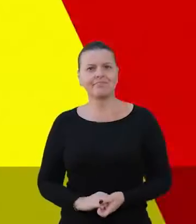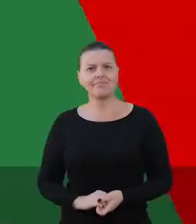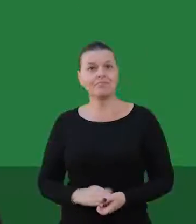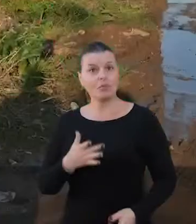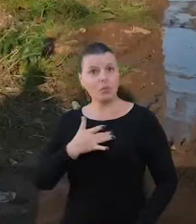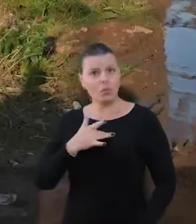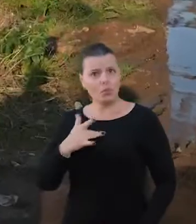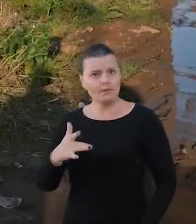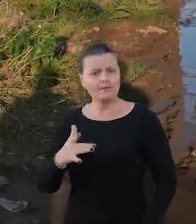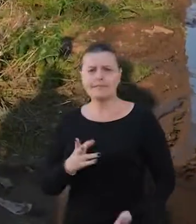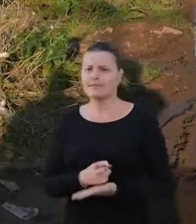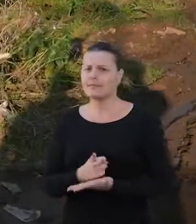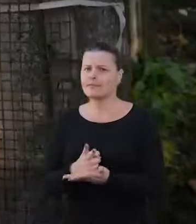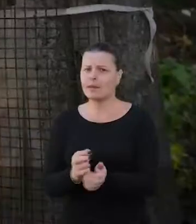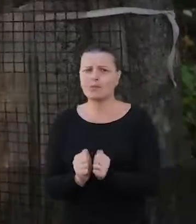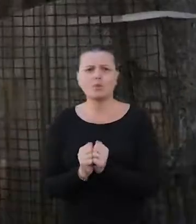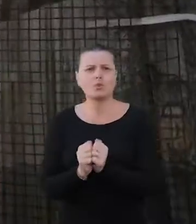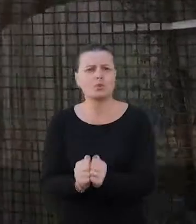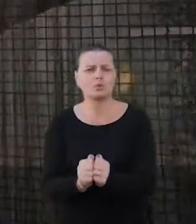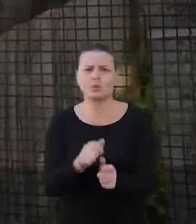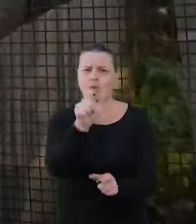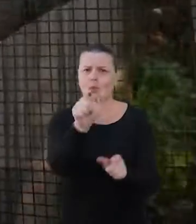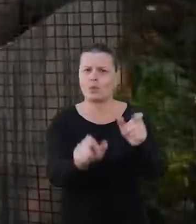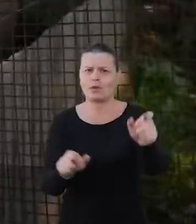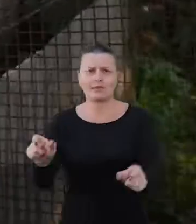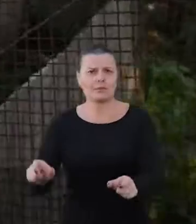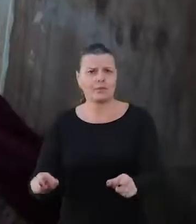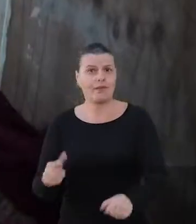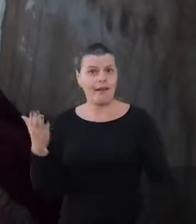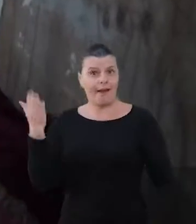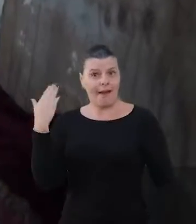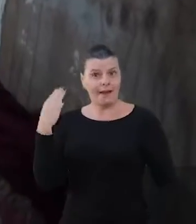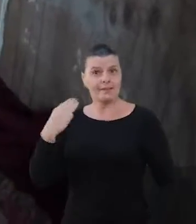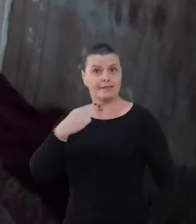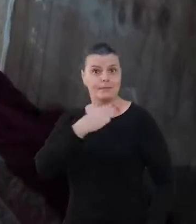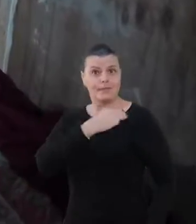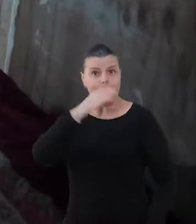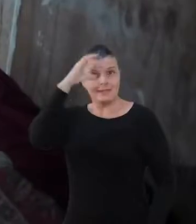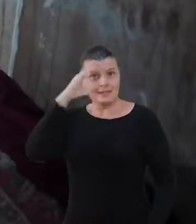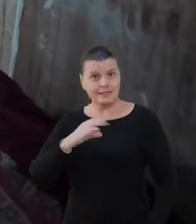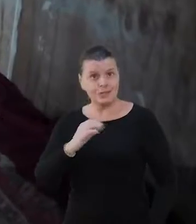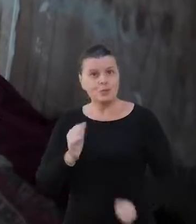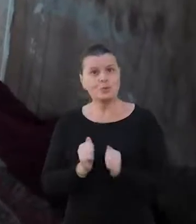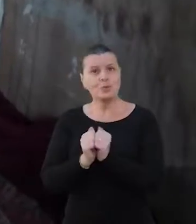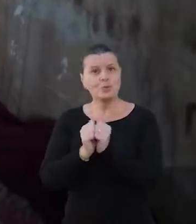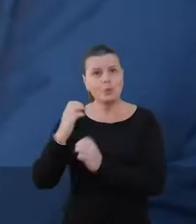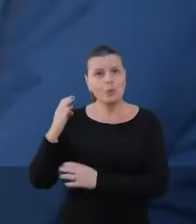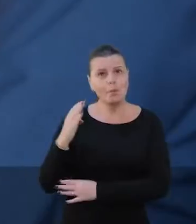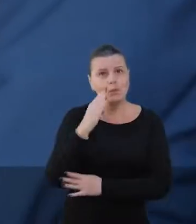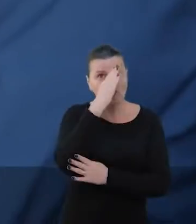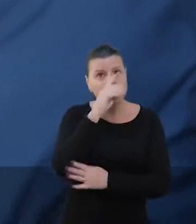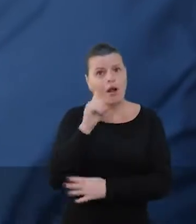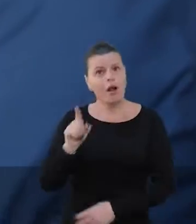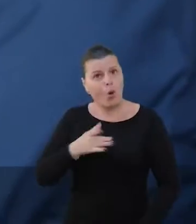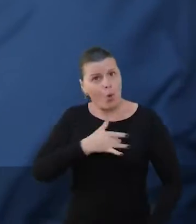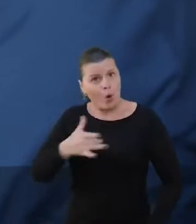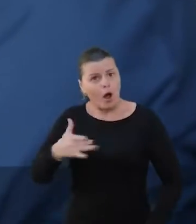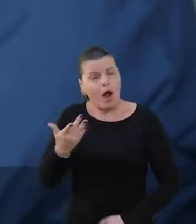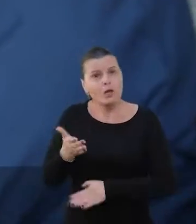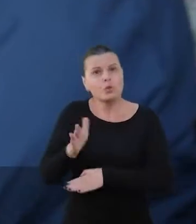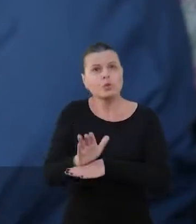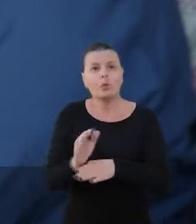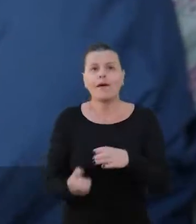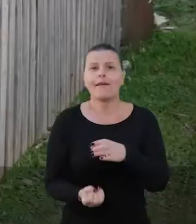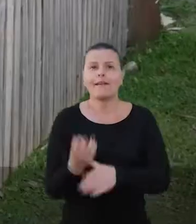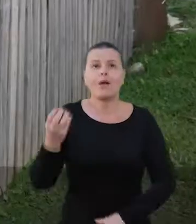O Onyx sempre esteve ao lado das pessoas. Quando foi ministro da cidadania no governo Bolsonaro, foi ele que ajudou